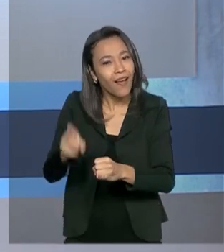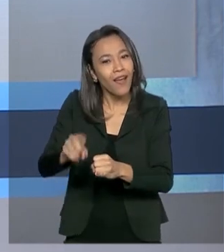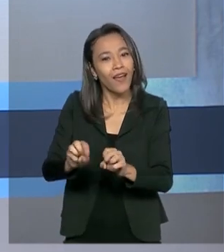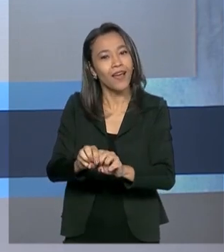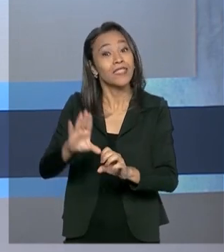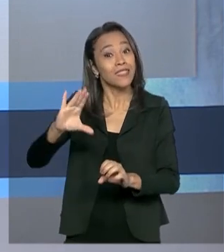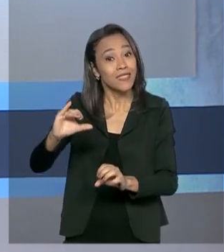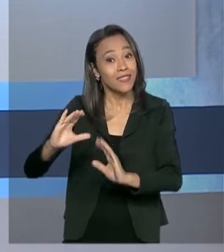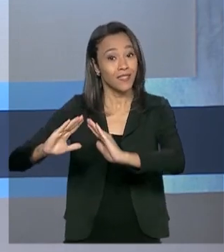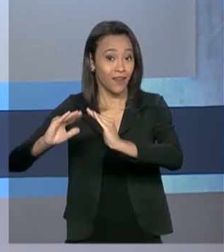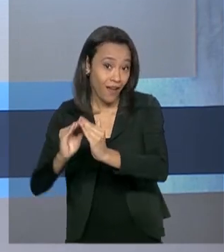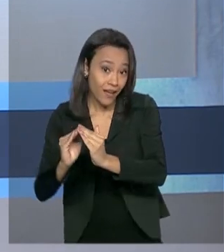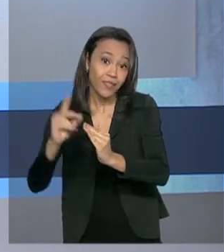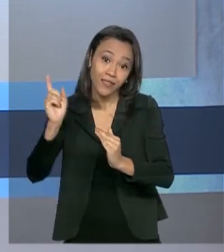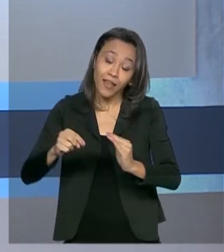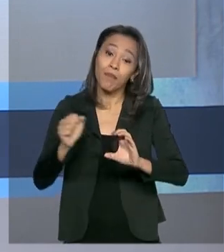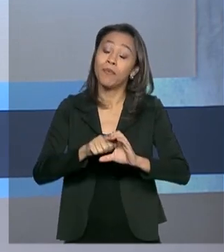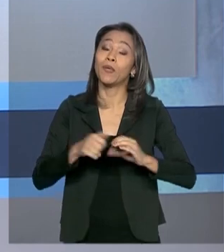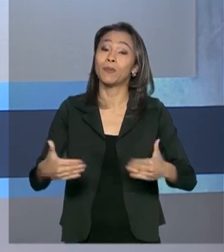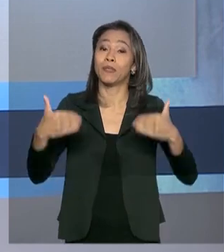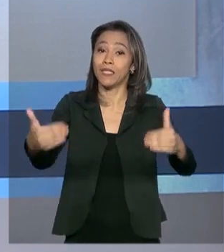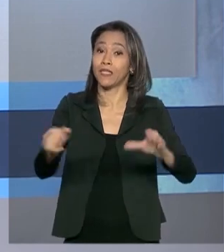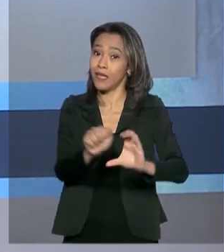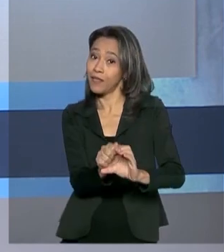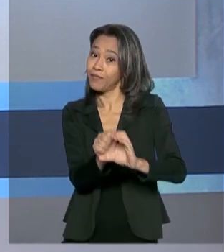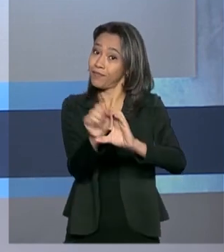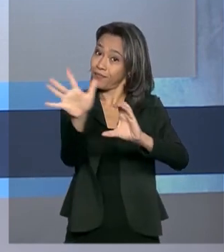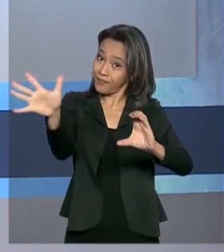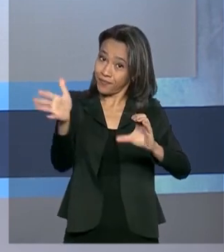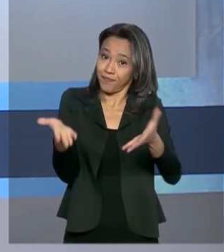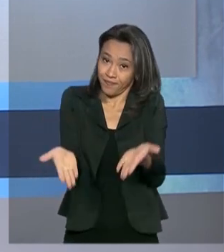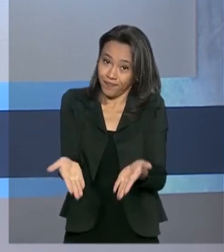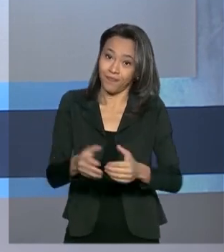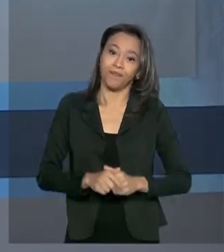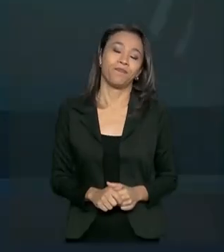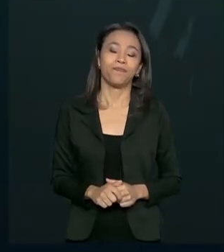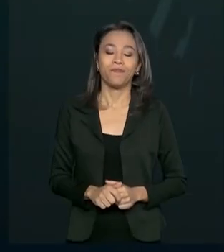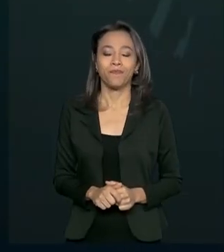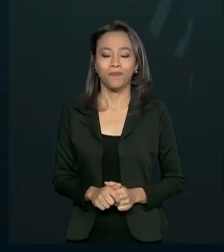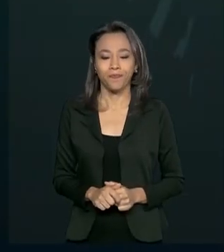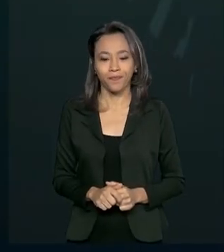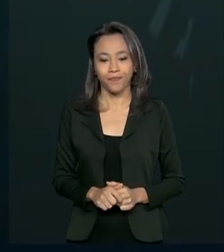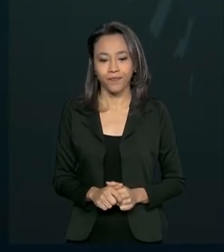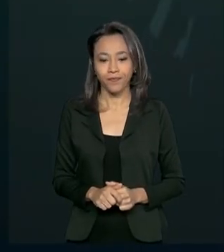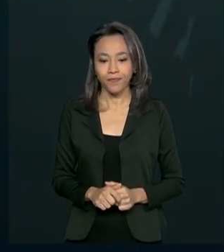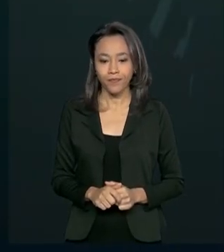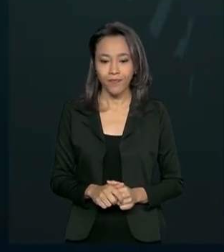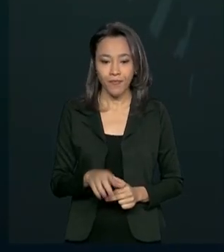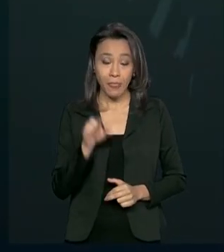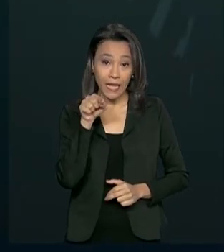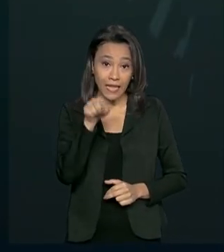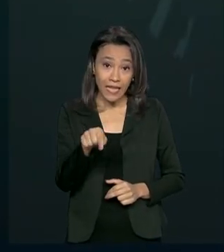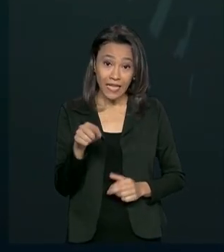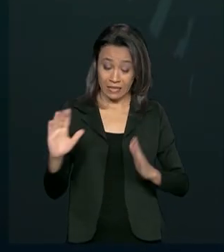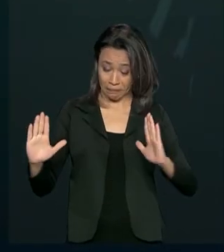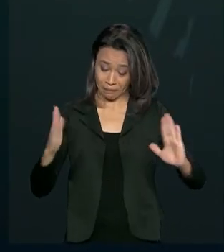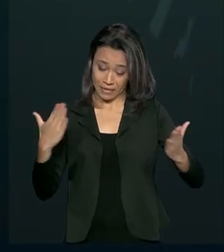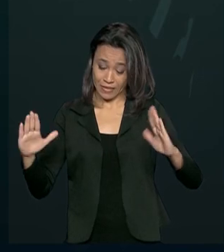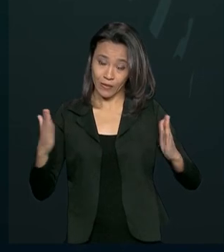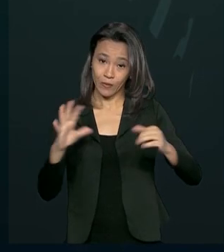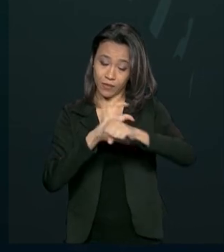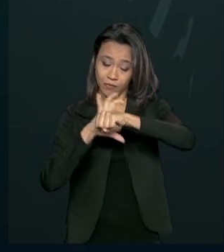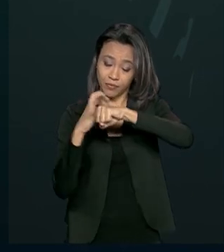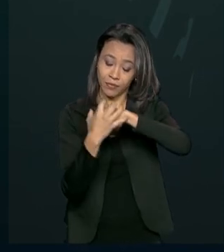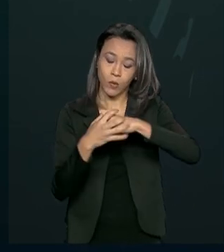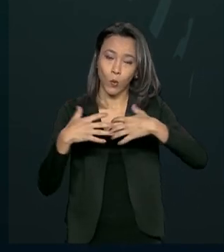lançado pelo Ministério da Ciência, Tecnologia, Inovações e Comunicações. Nesse período de isolamento,